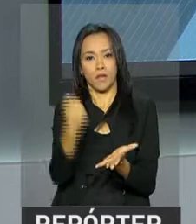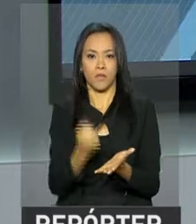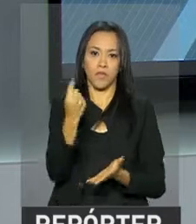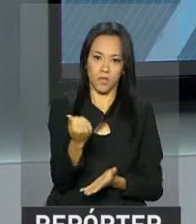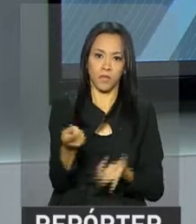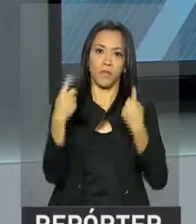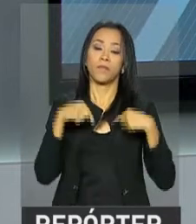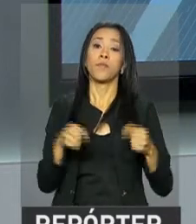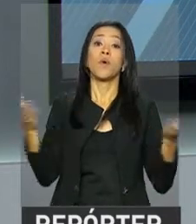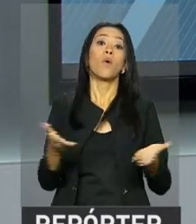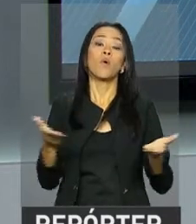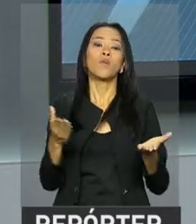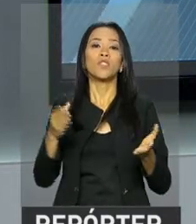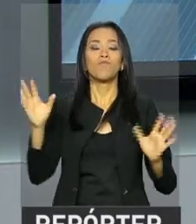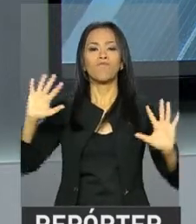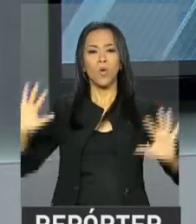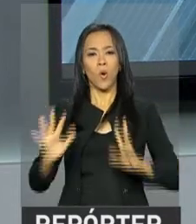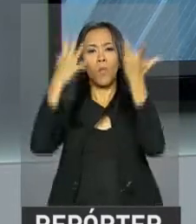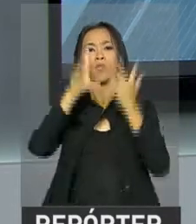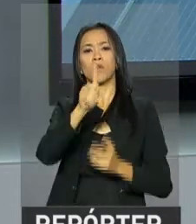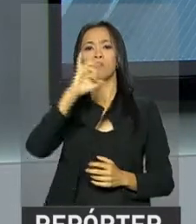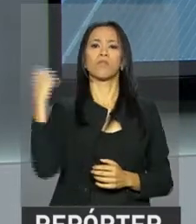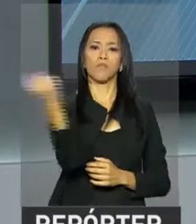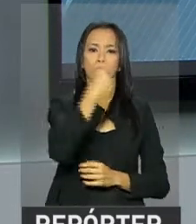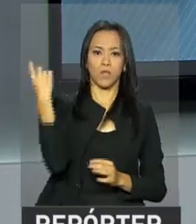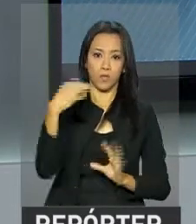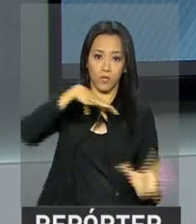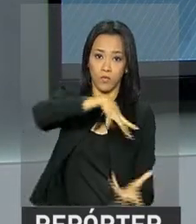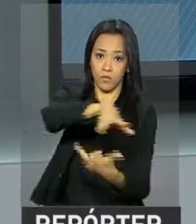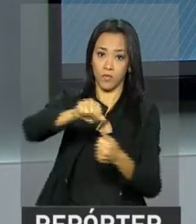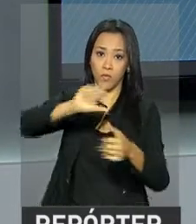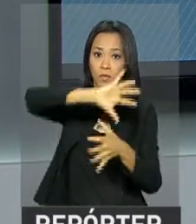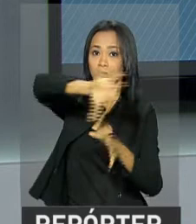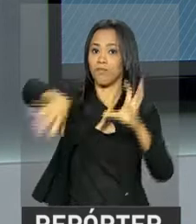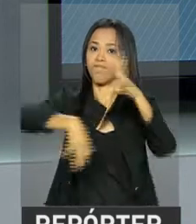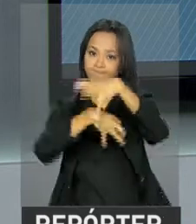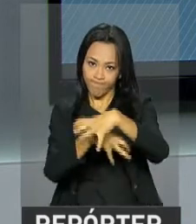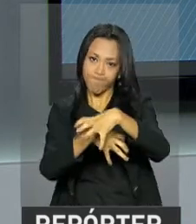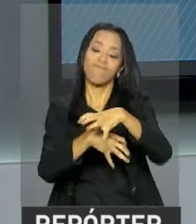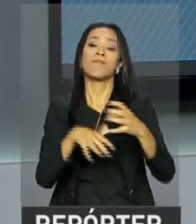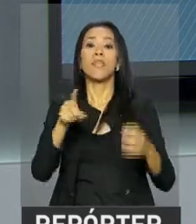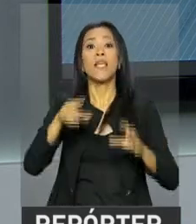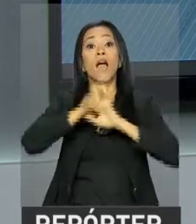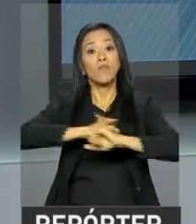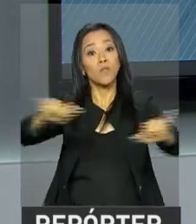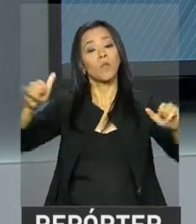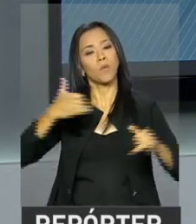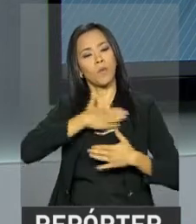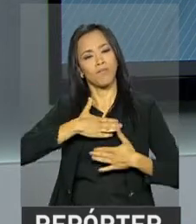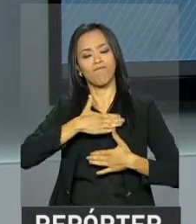da comemoração ao Dia Mundial do Meio Ambiente. Neste fim de semana, ele enviou uma mensagem de